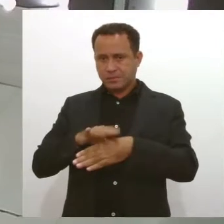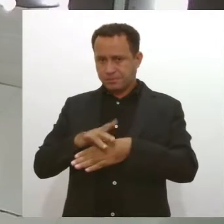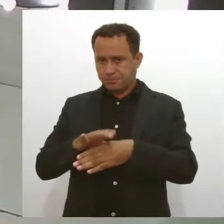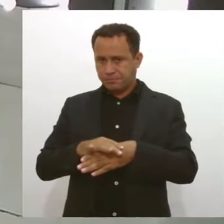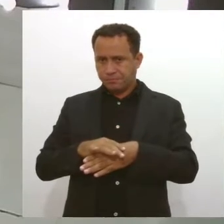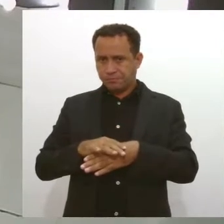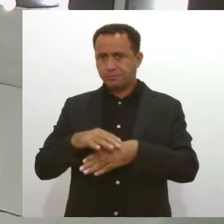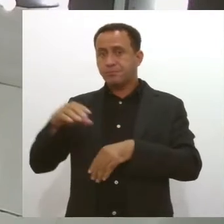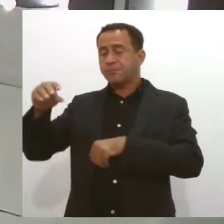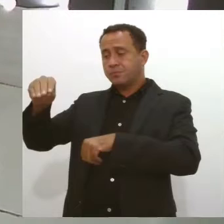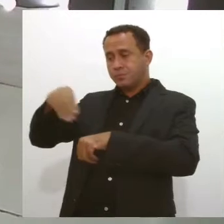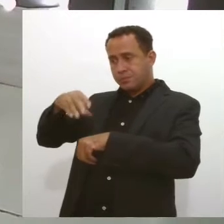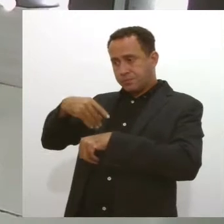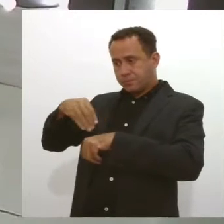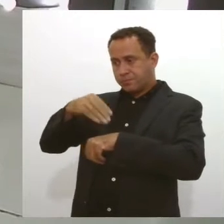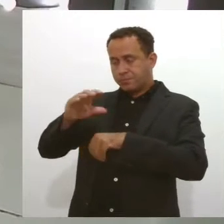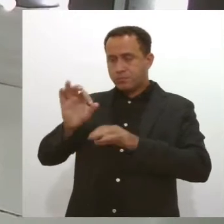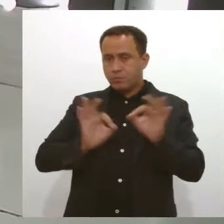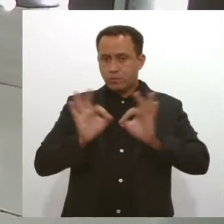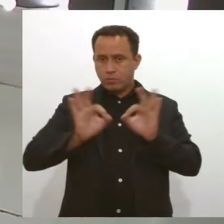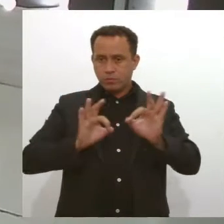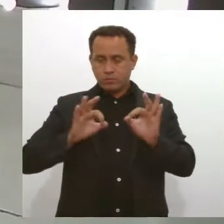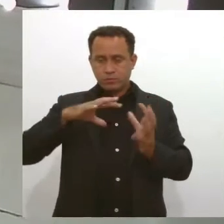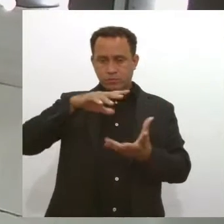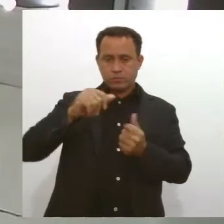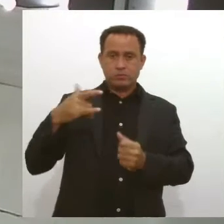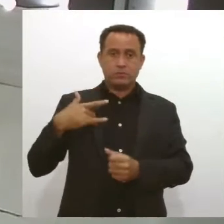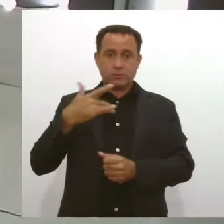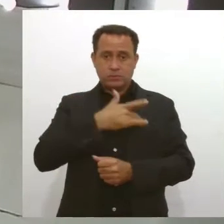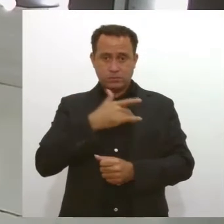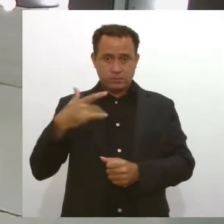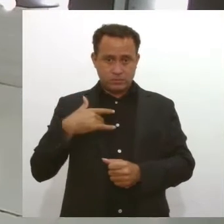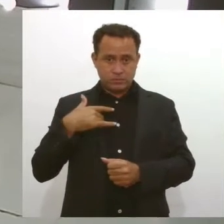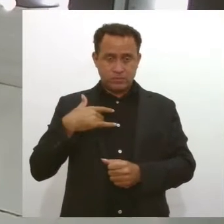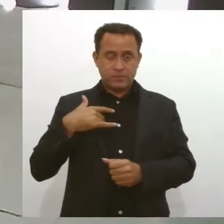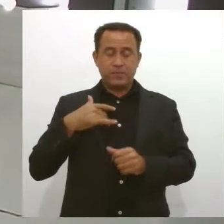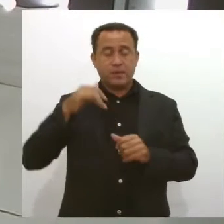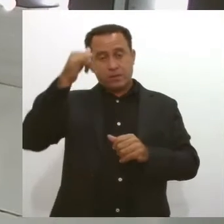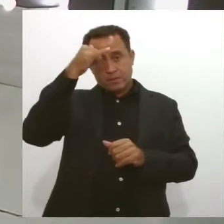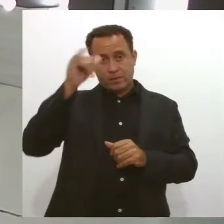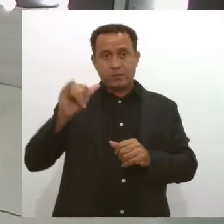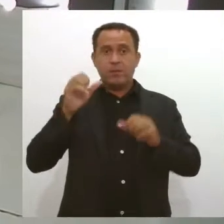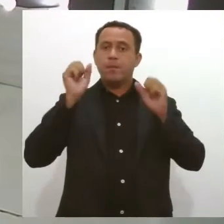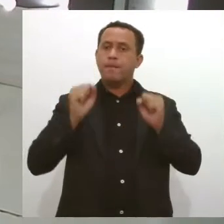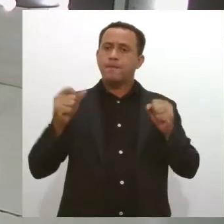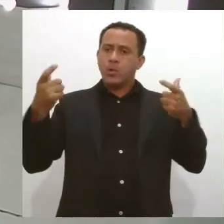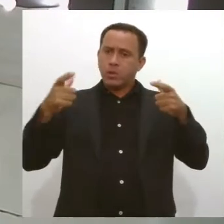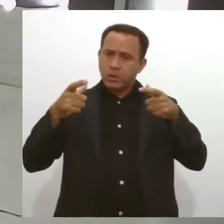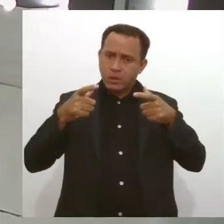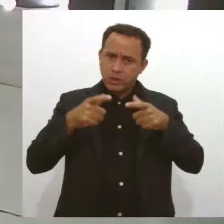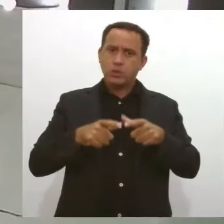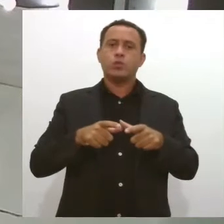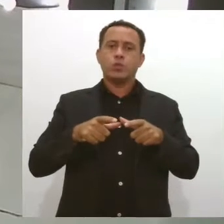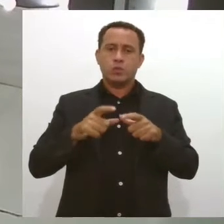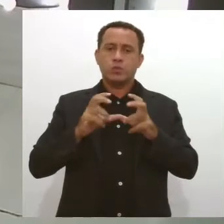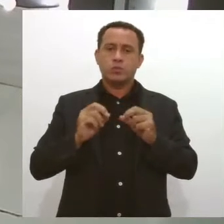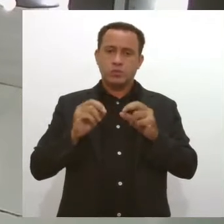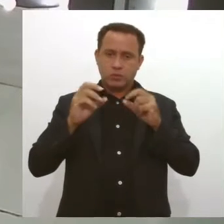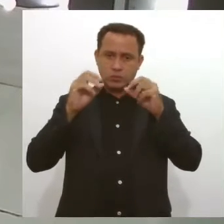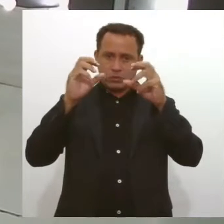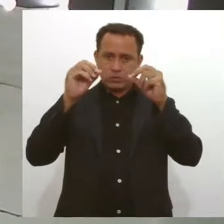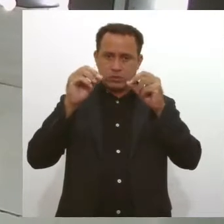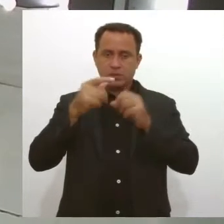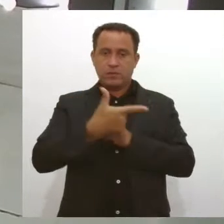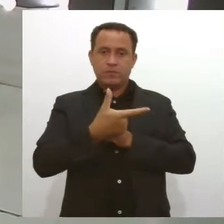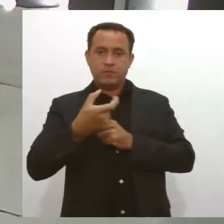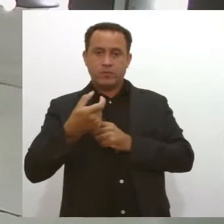informação aqui da Organização Mundial da Saúde, né, que estima que a prevenção pode ajudar a reduzir a incidência de câncer em até